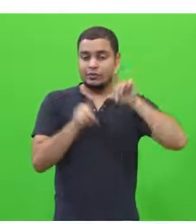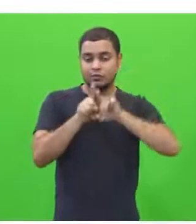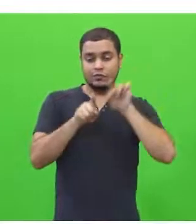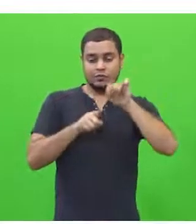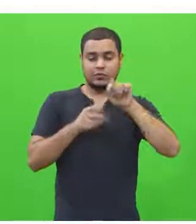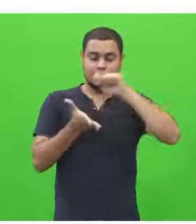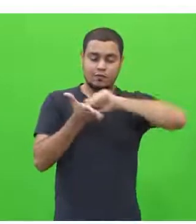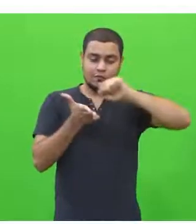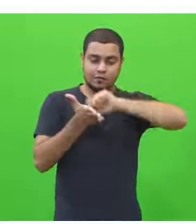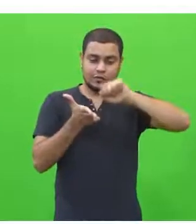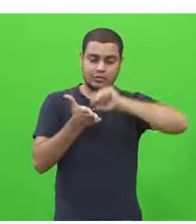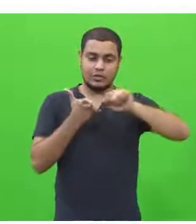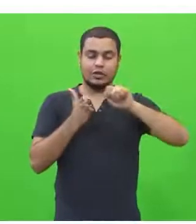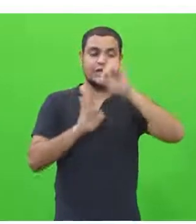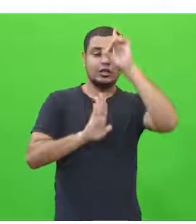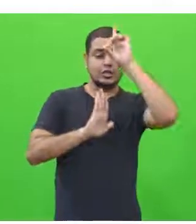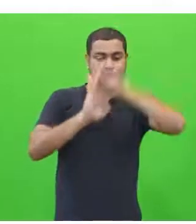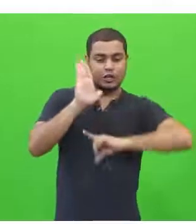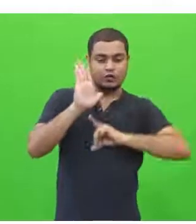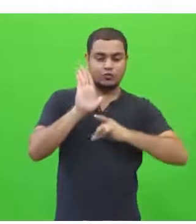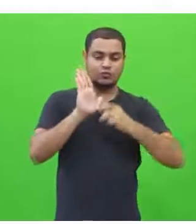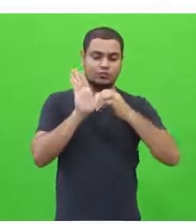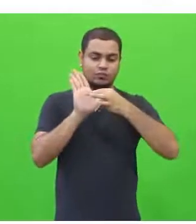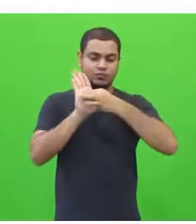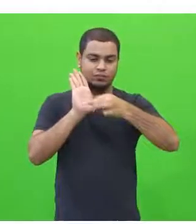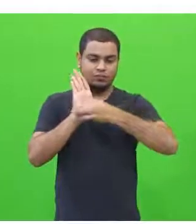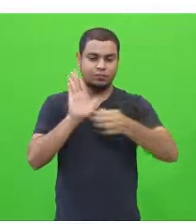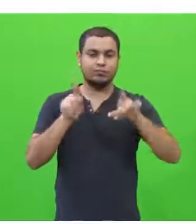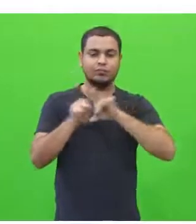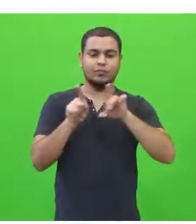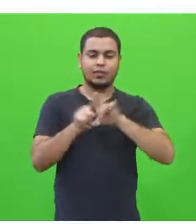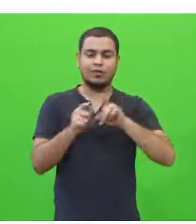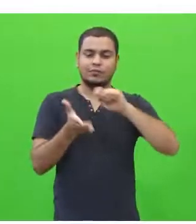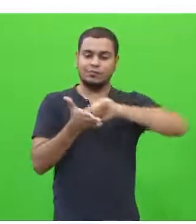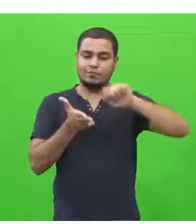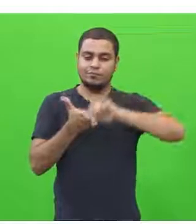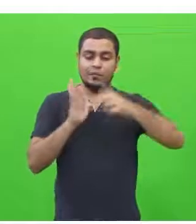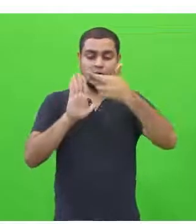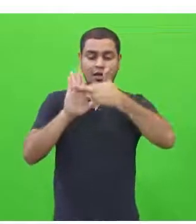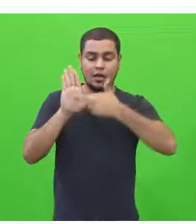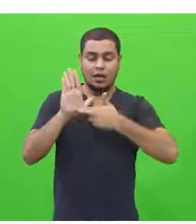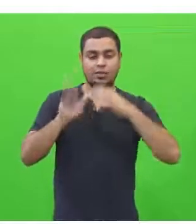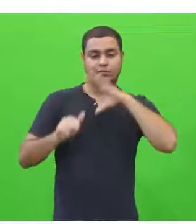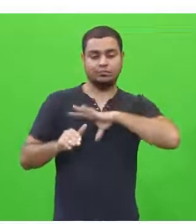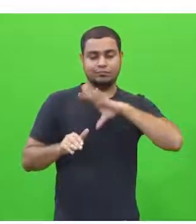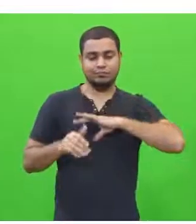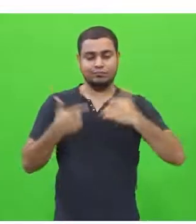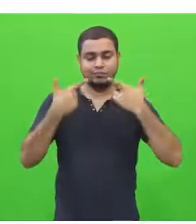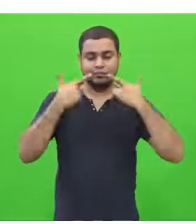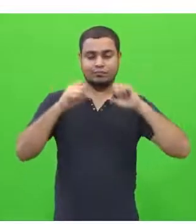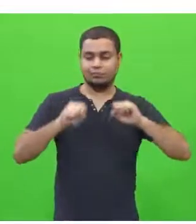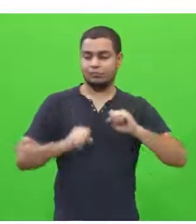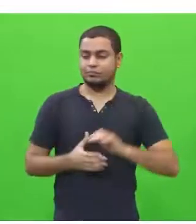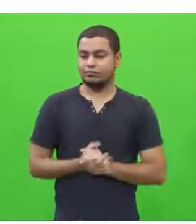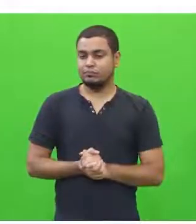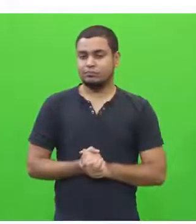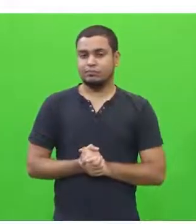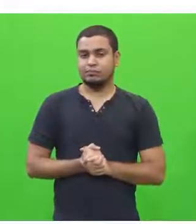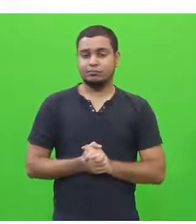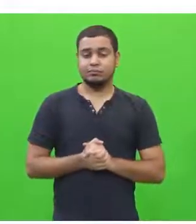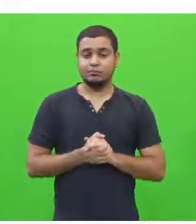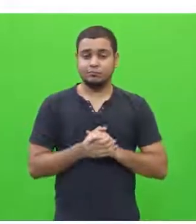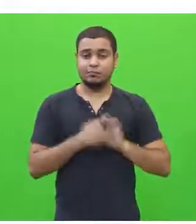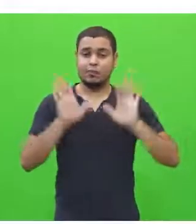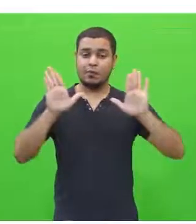texto dissertativo argumentativo em norma padrão da língua portuguesa. Só fazendo parêntese com